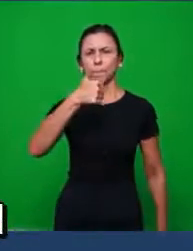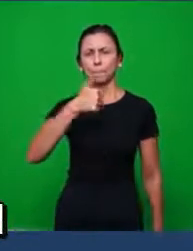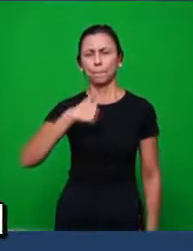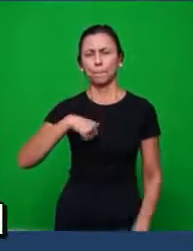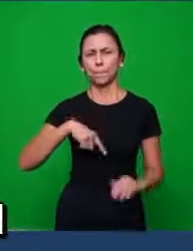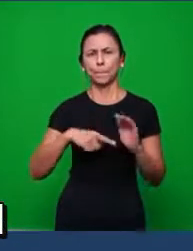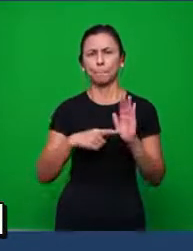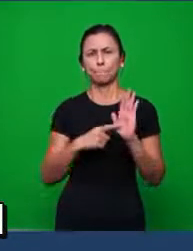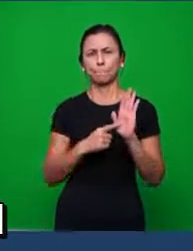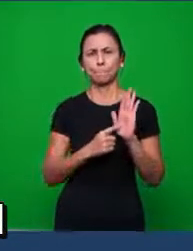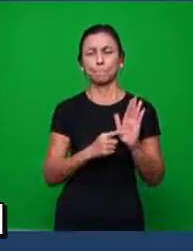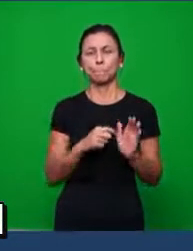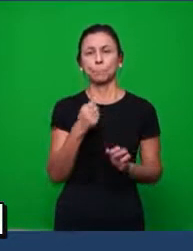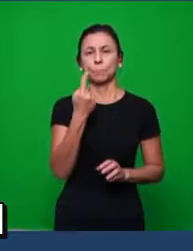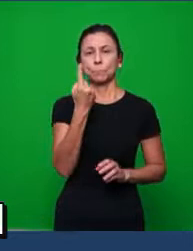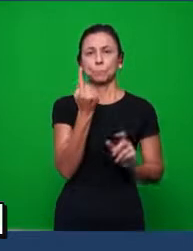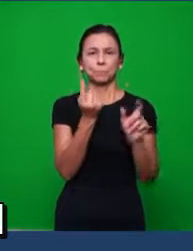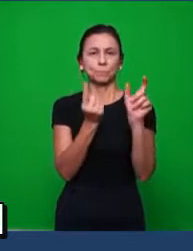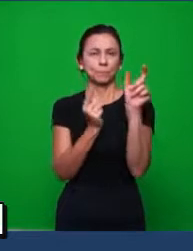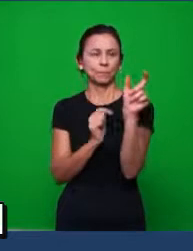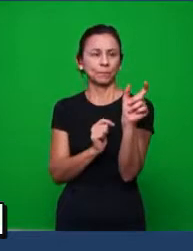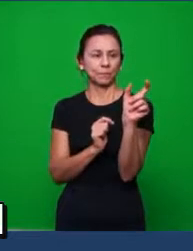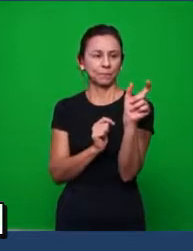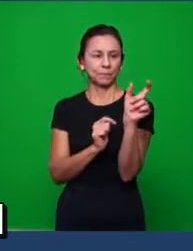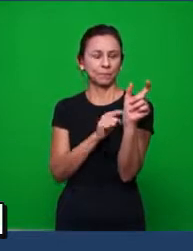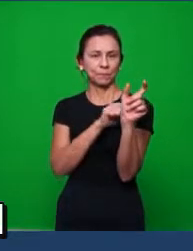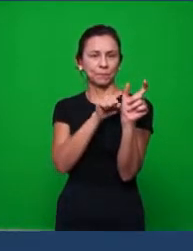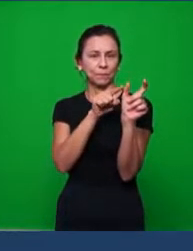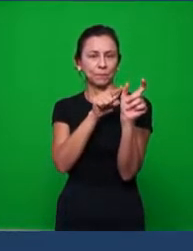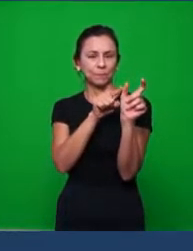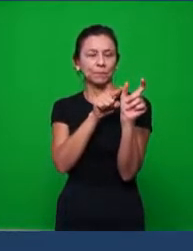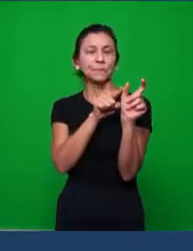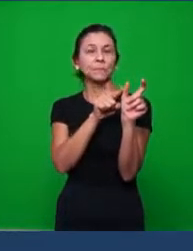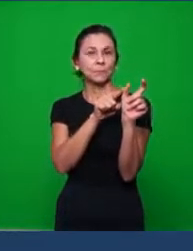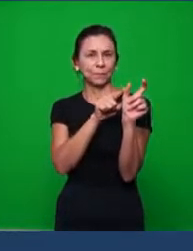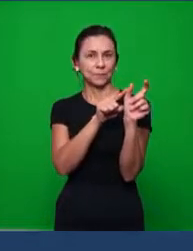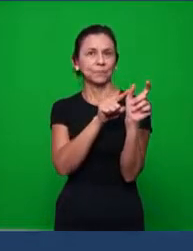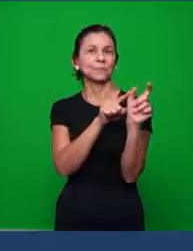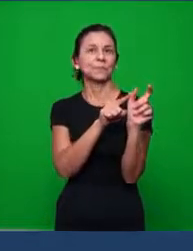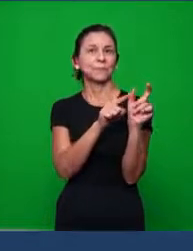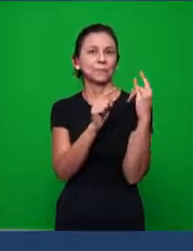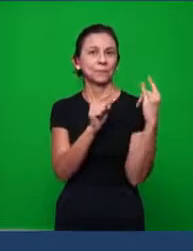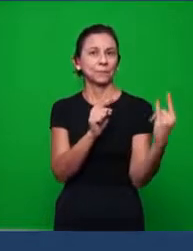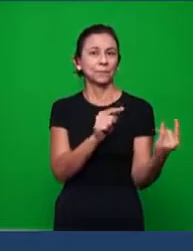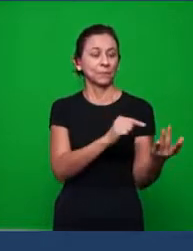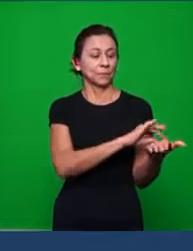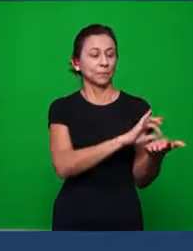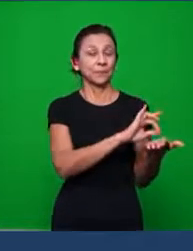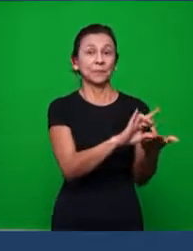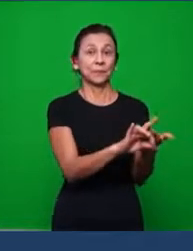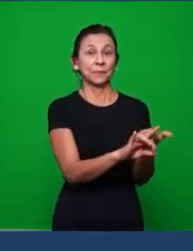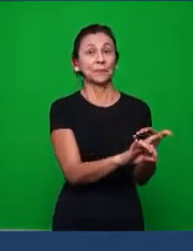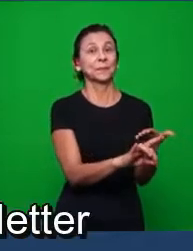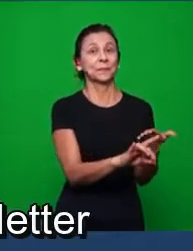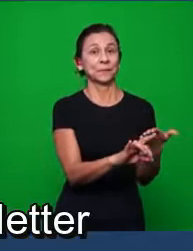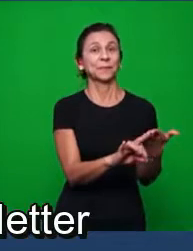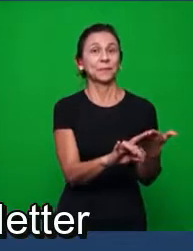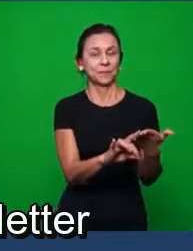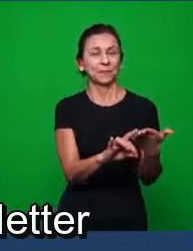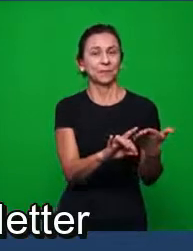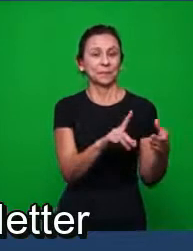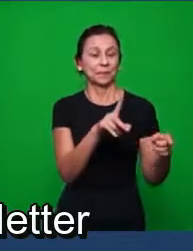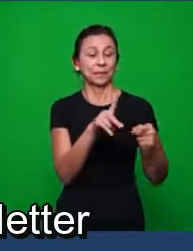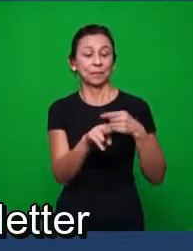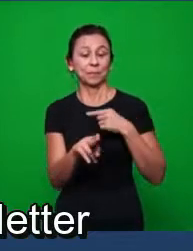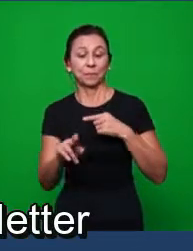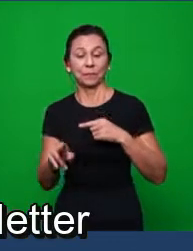palavra, em uma palavra, o intento do mundo, da carne, do maligno para fazer cessar a obra do